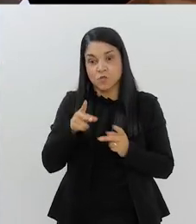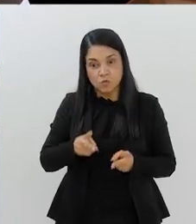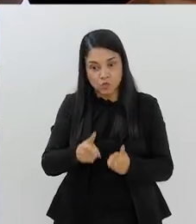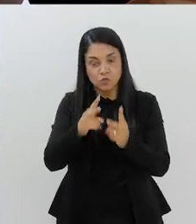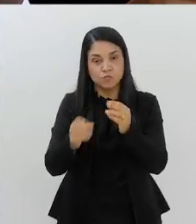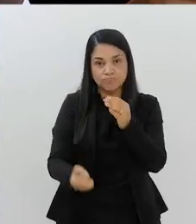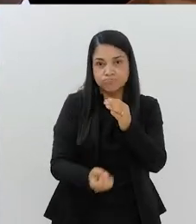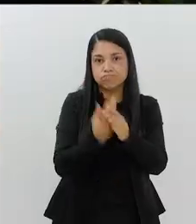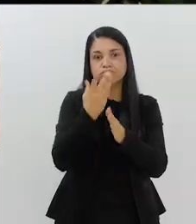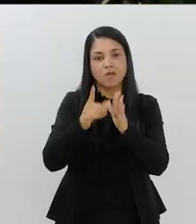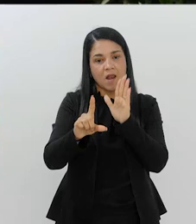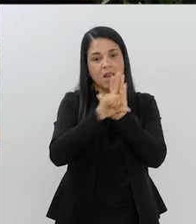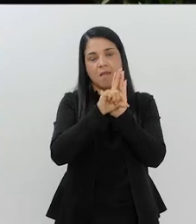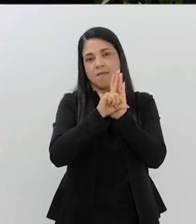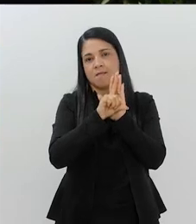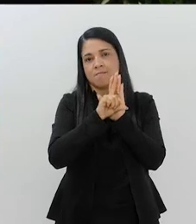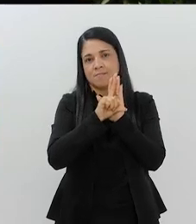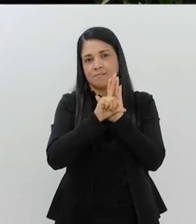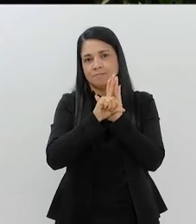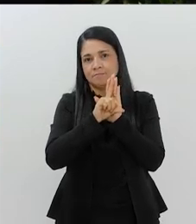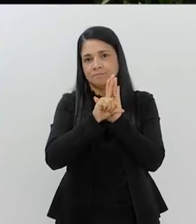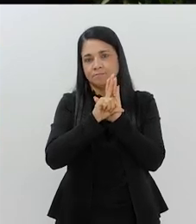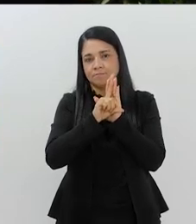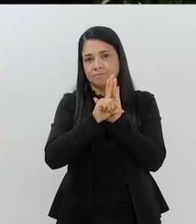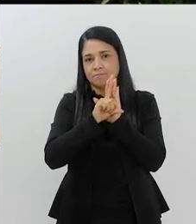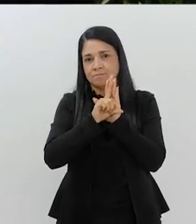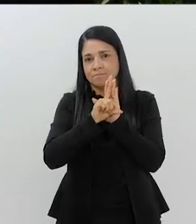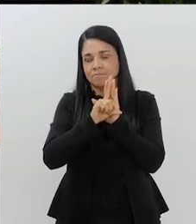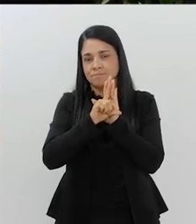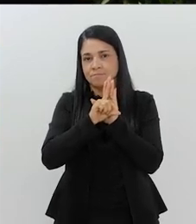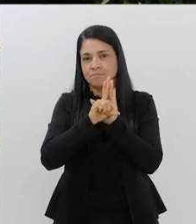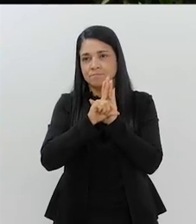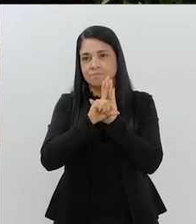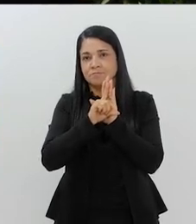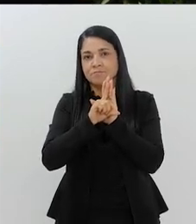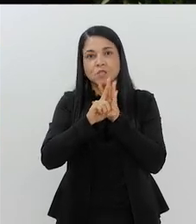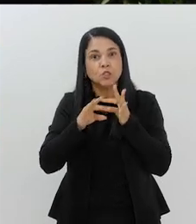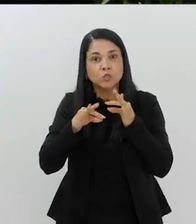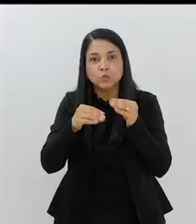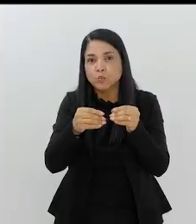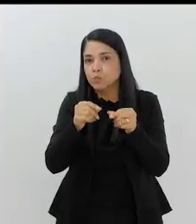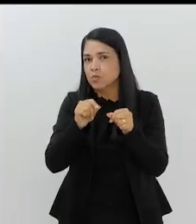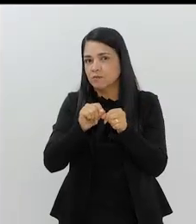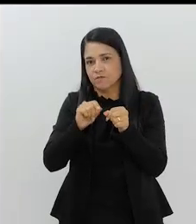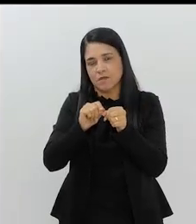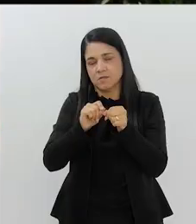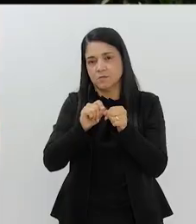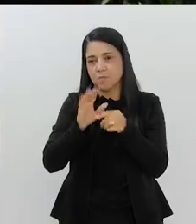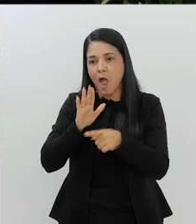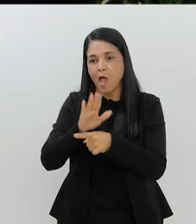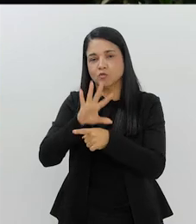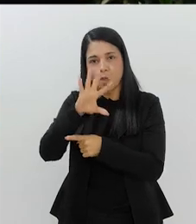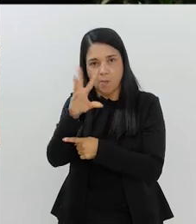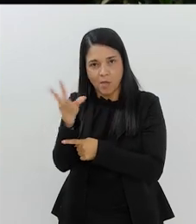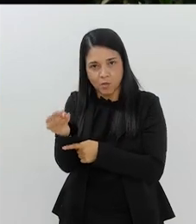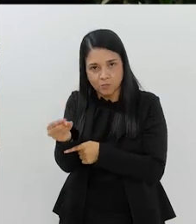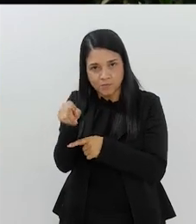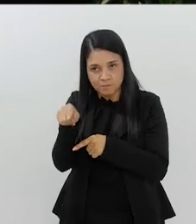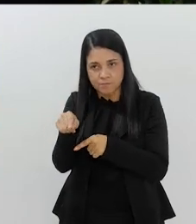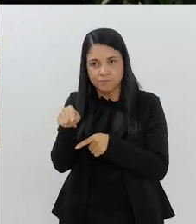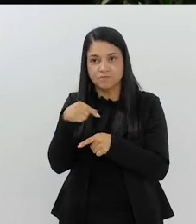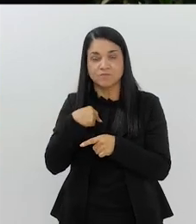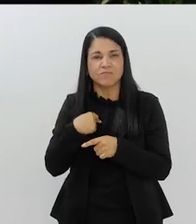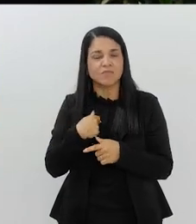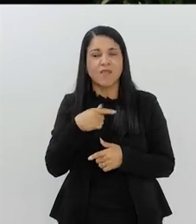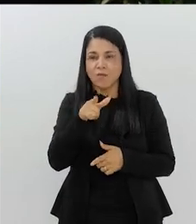que mantenha o nome de Edson Arantes do Nascimento por tudo aquilo que ele fez. Agora, eu também vou querer ouvir o Clodoaldo, sabe por quê?